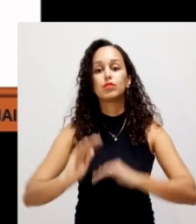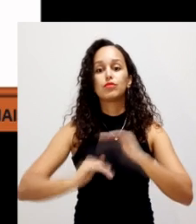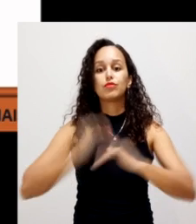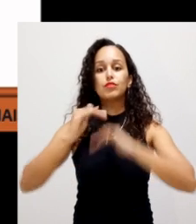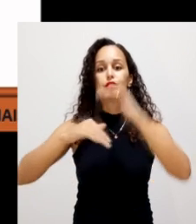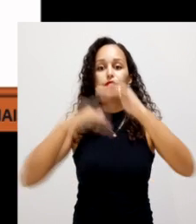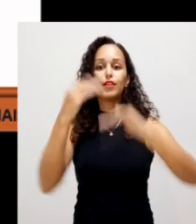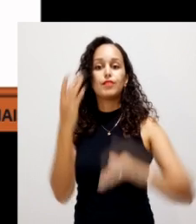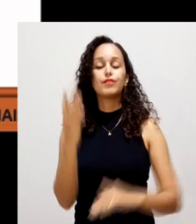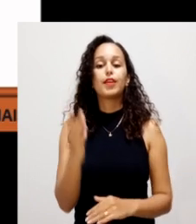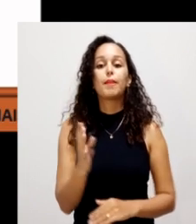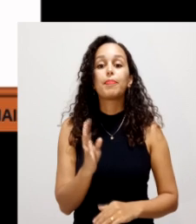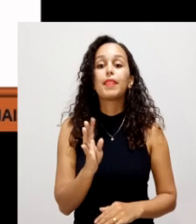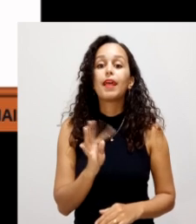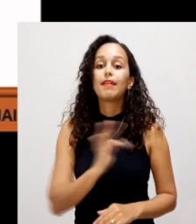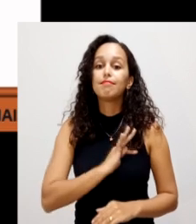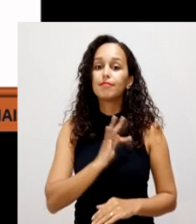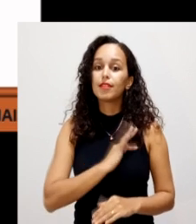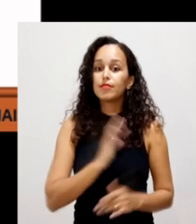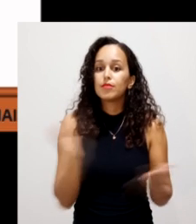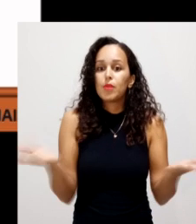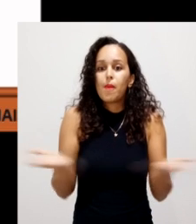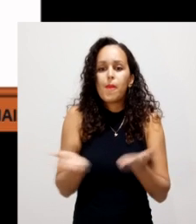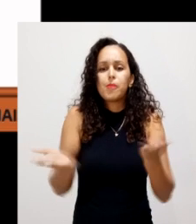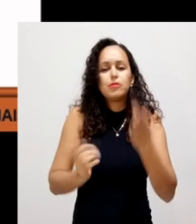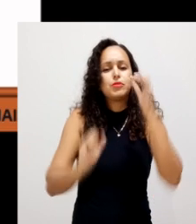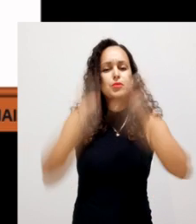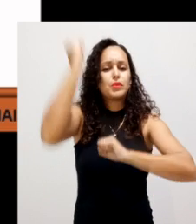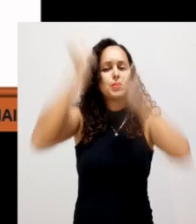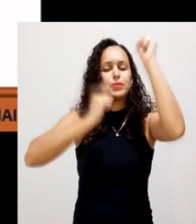que hoje, ela é utilizada em escala industrial.